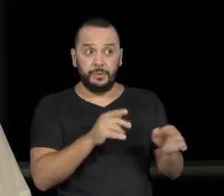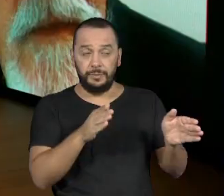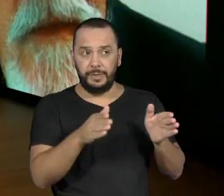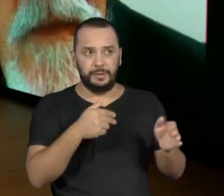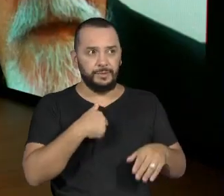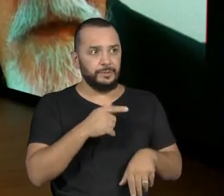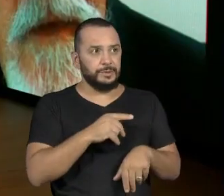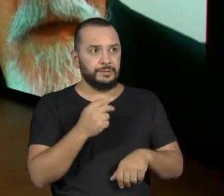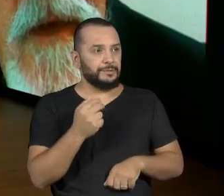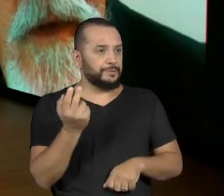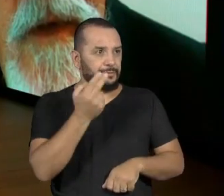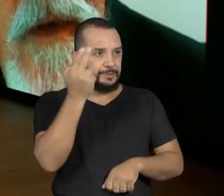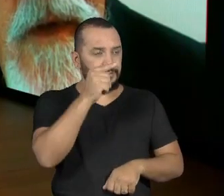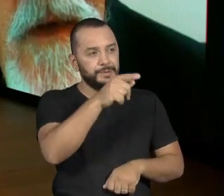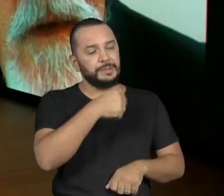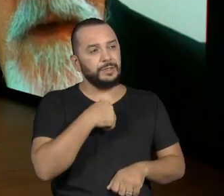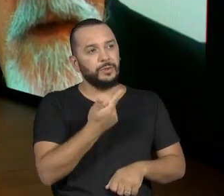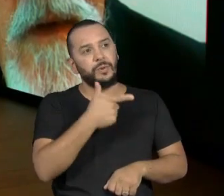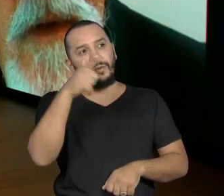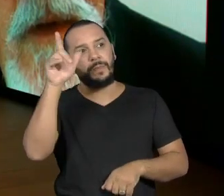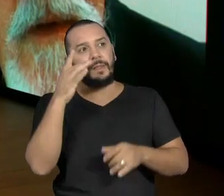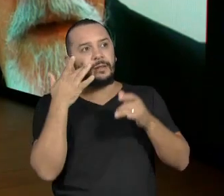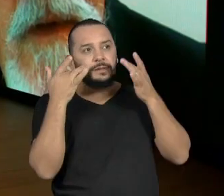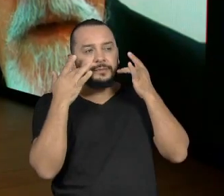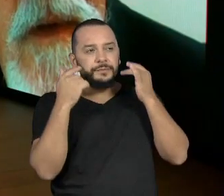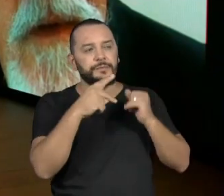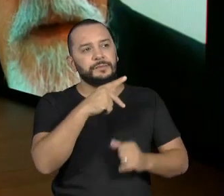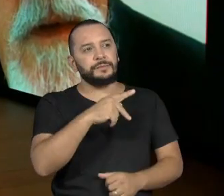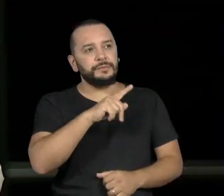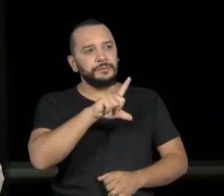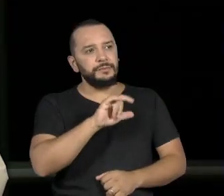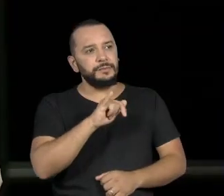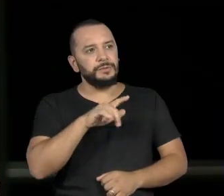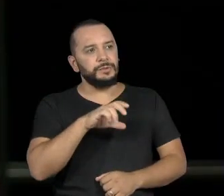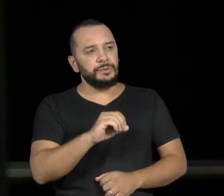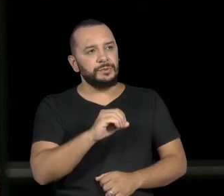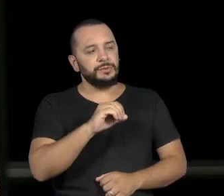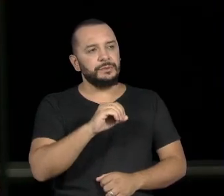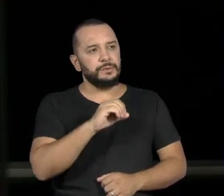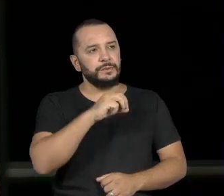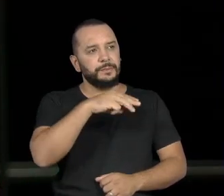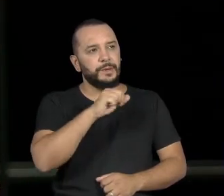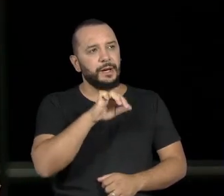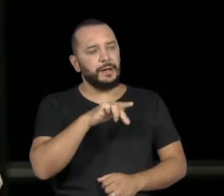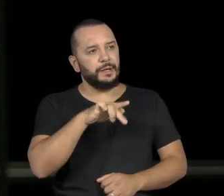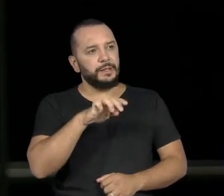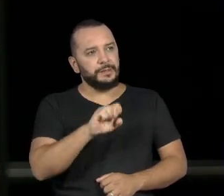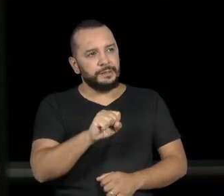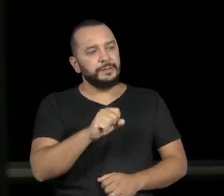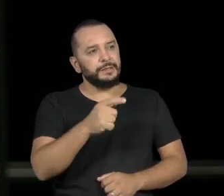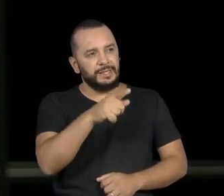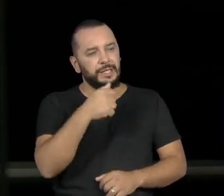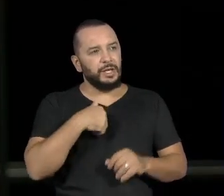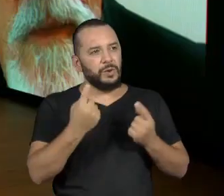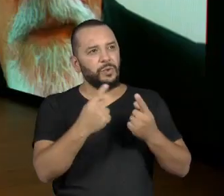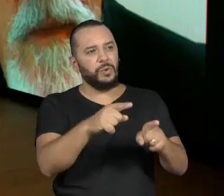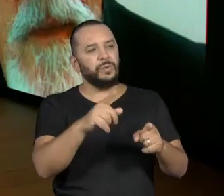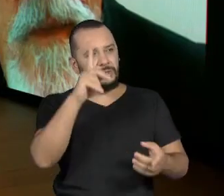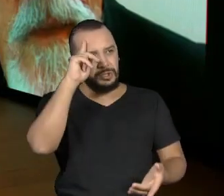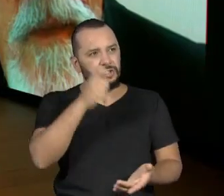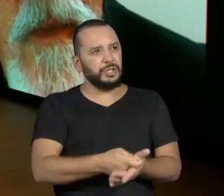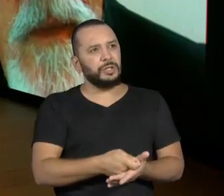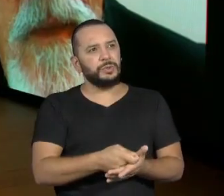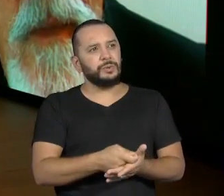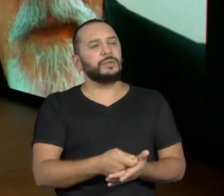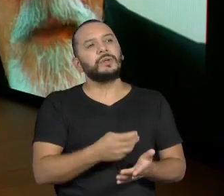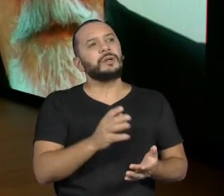Costa, você acabou sendo escalado por uma peça do Plínio Marcos, que fazia uma crítica dura, né? A ditadura. O aconteceu ali?